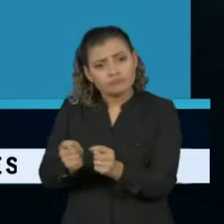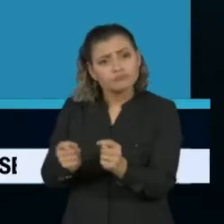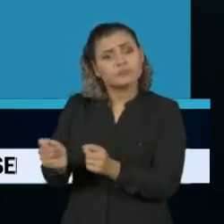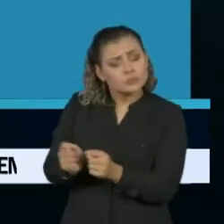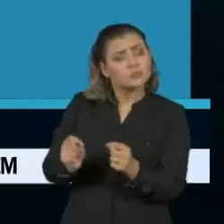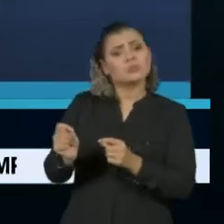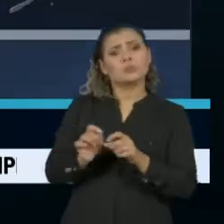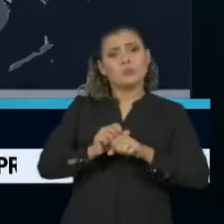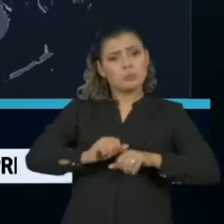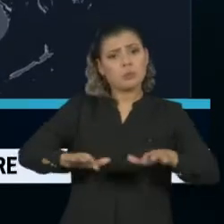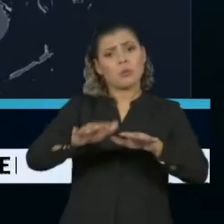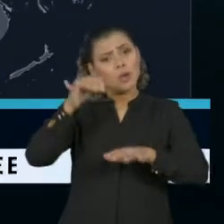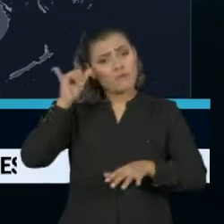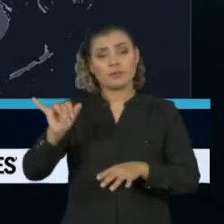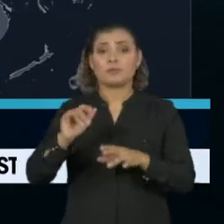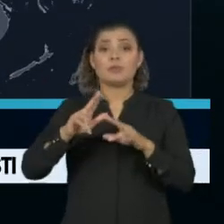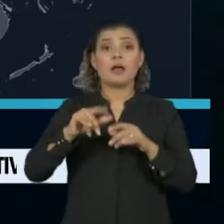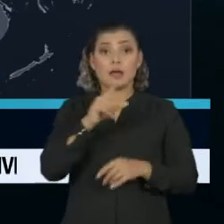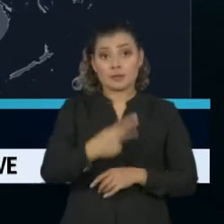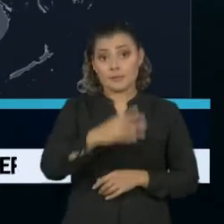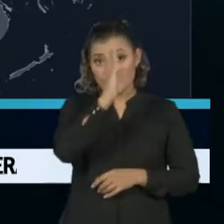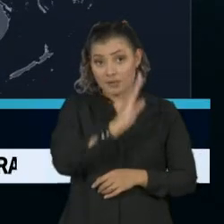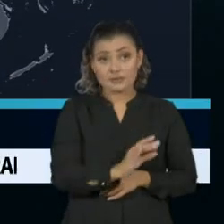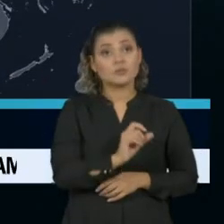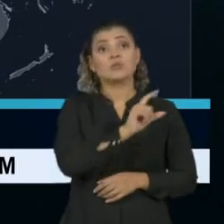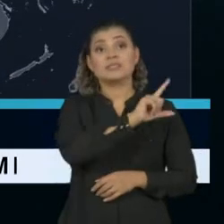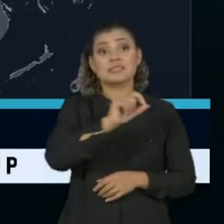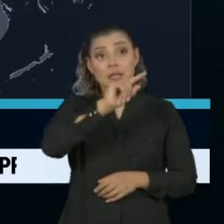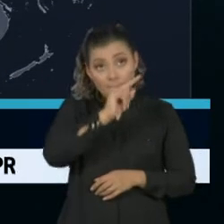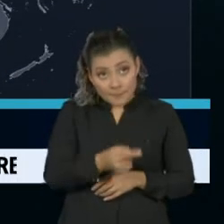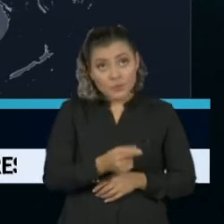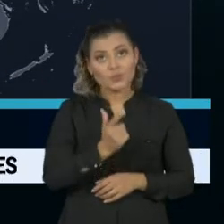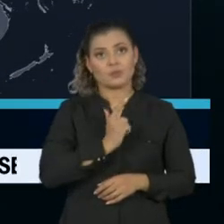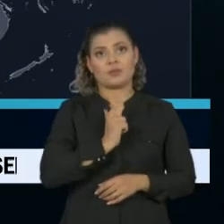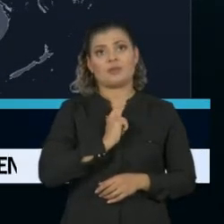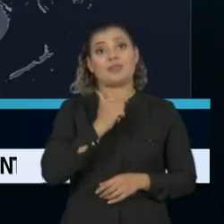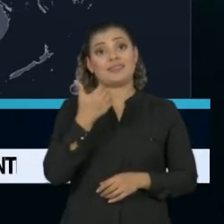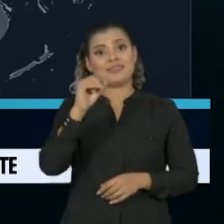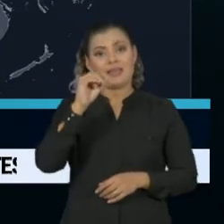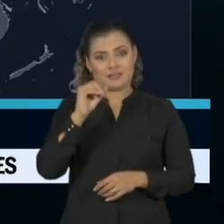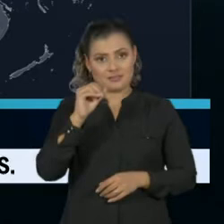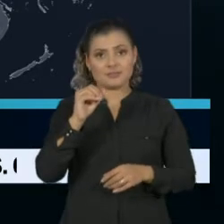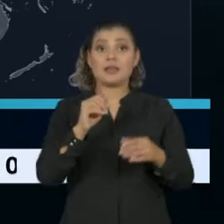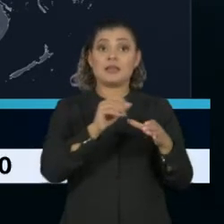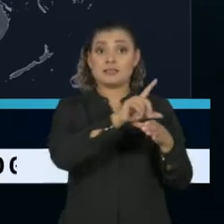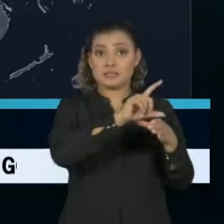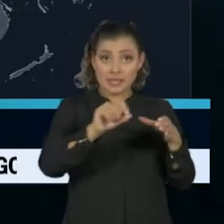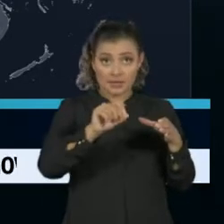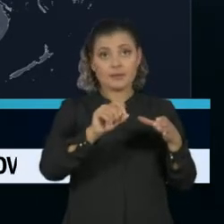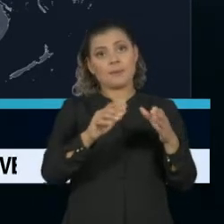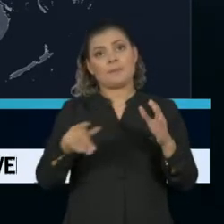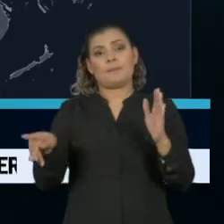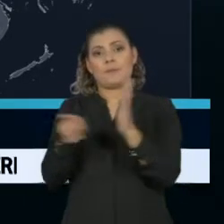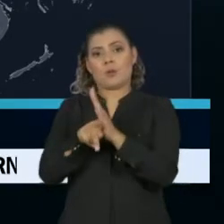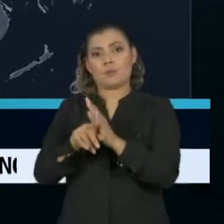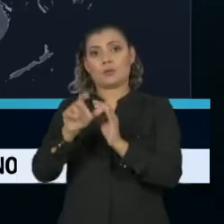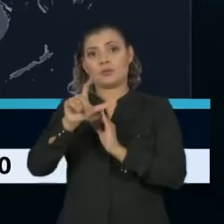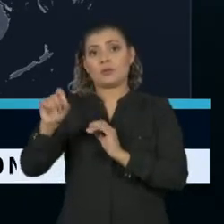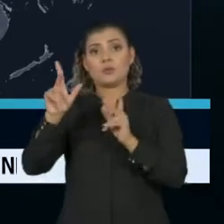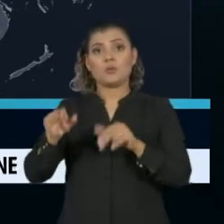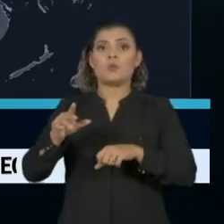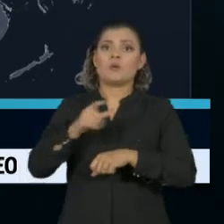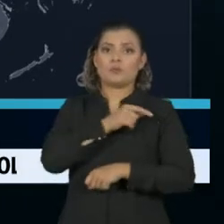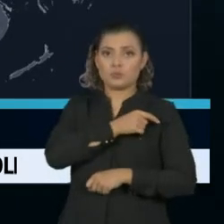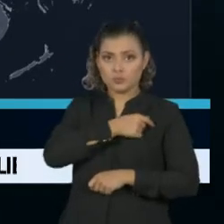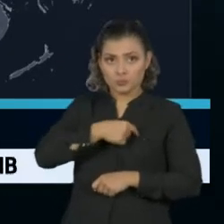O Brasil tem 100 enfermeiros para cada 10 mil habitantes. O número é equivalente ao de países ricos, como Suíça,